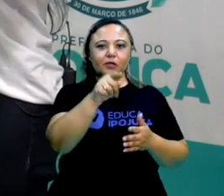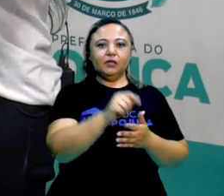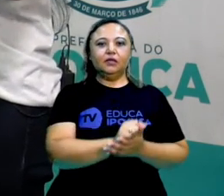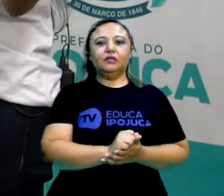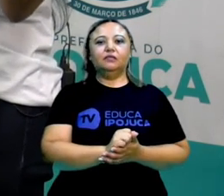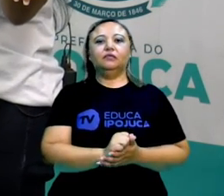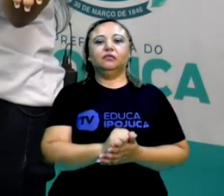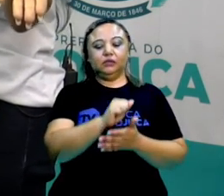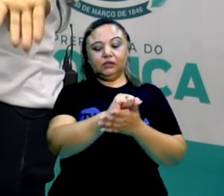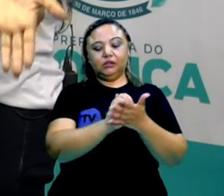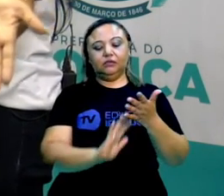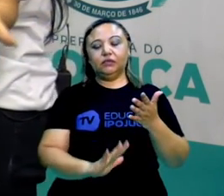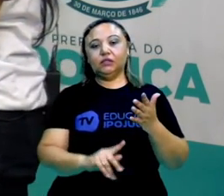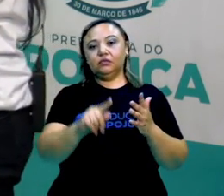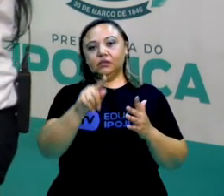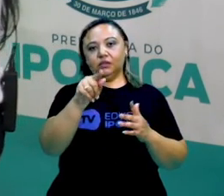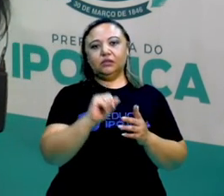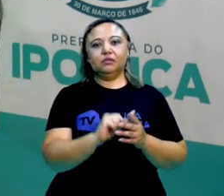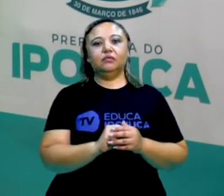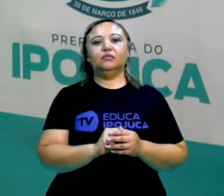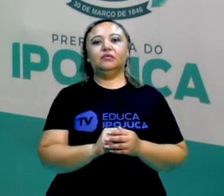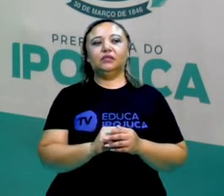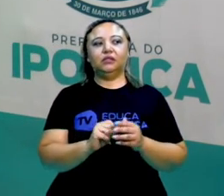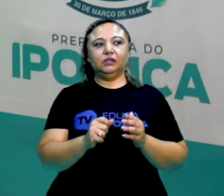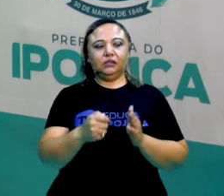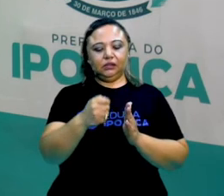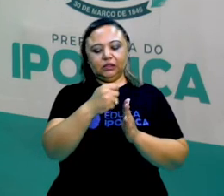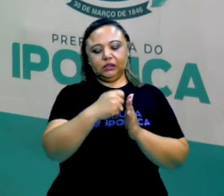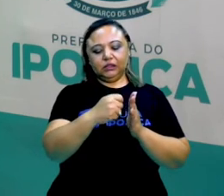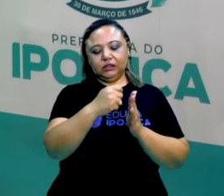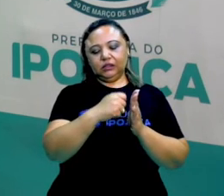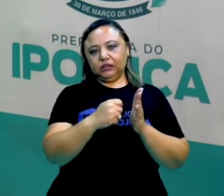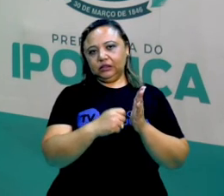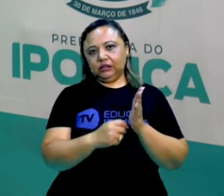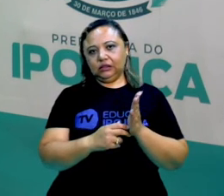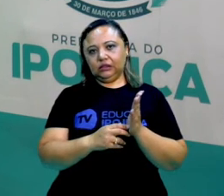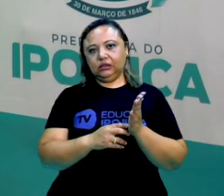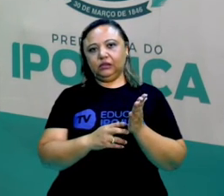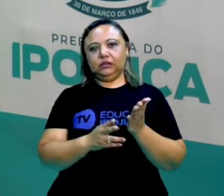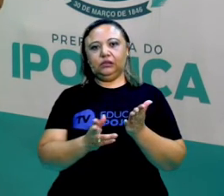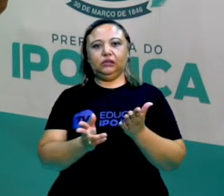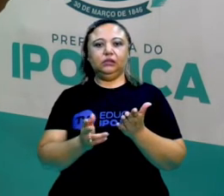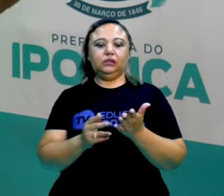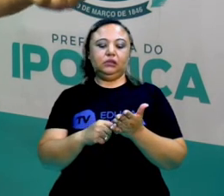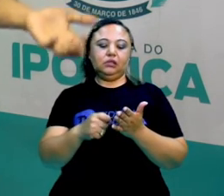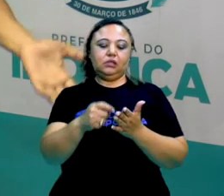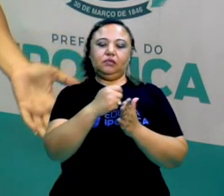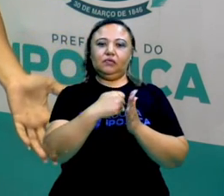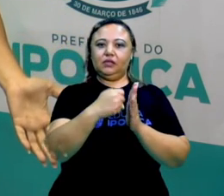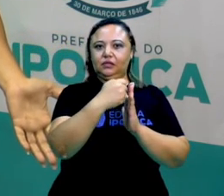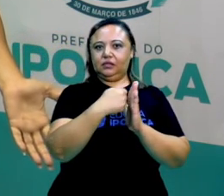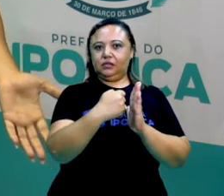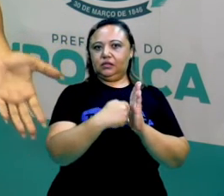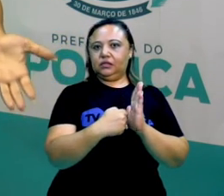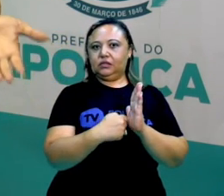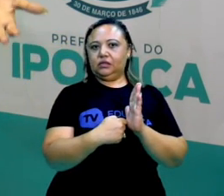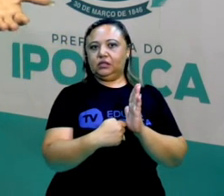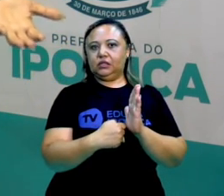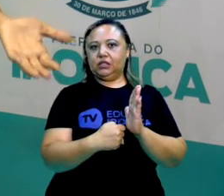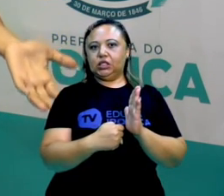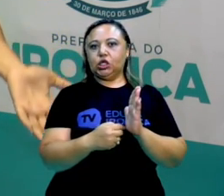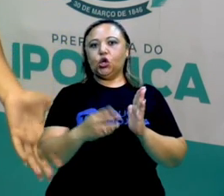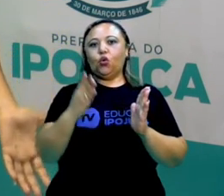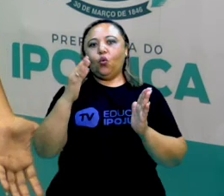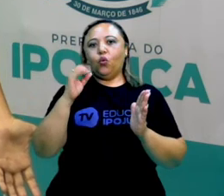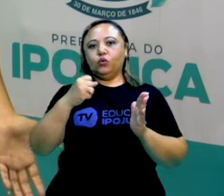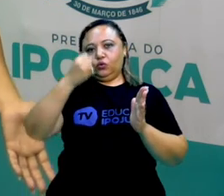desafio aí na sua casa. Você vai fazer uma ilustração, recontando o que aconteceu na fábula. Então,